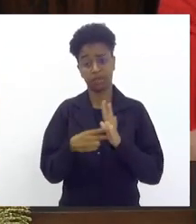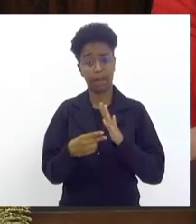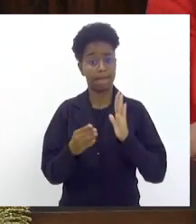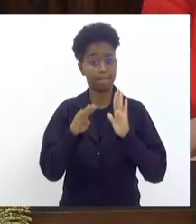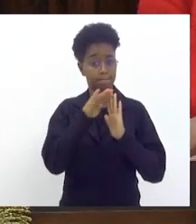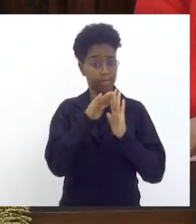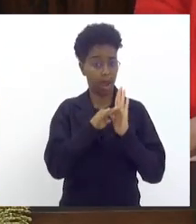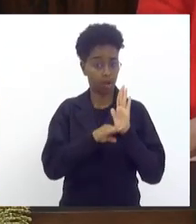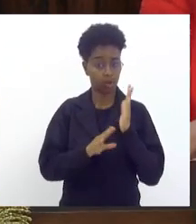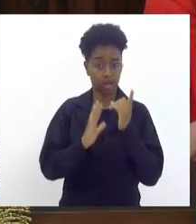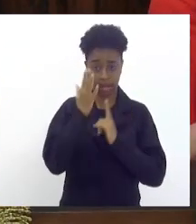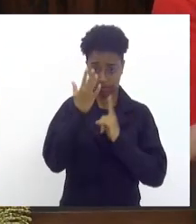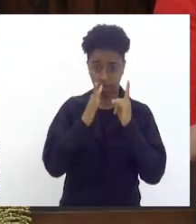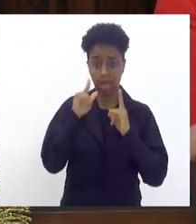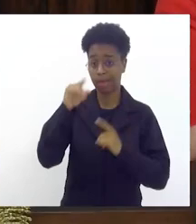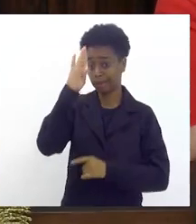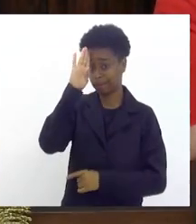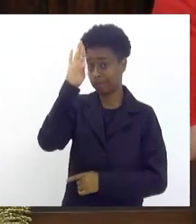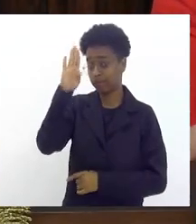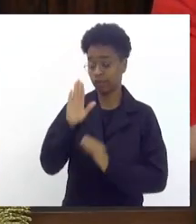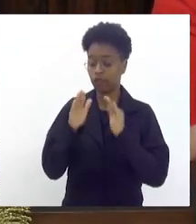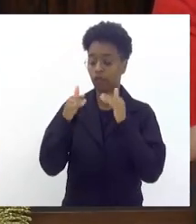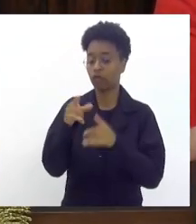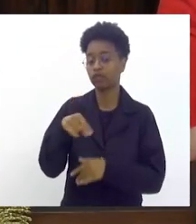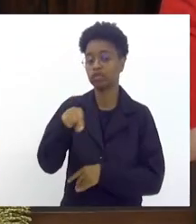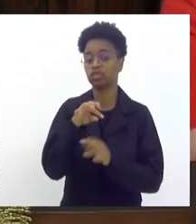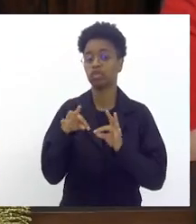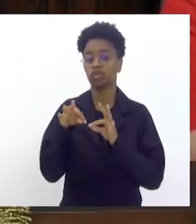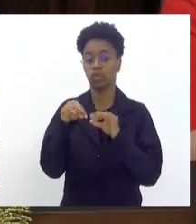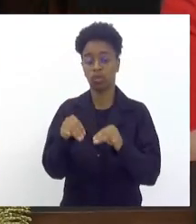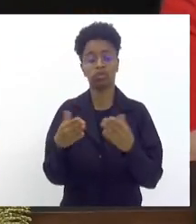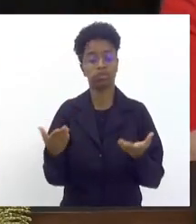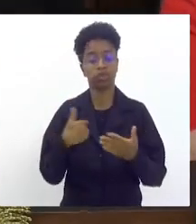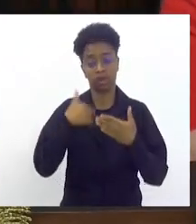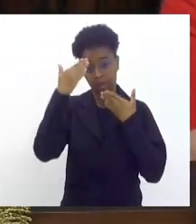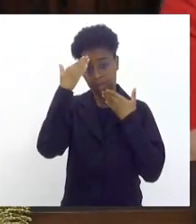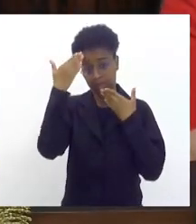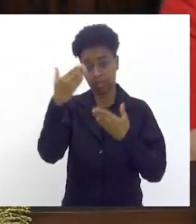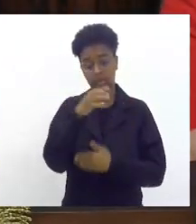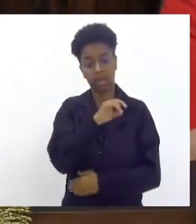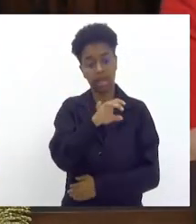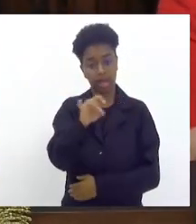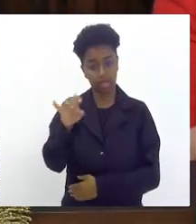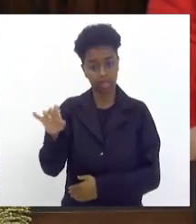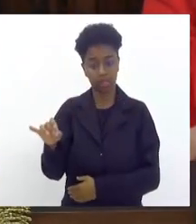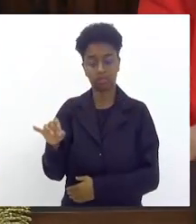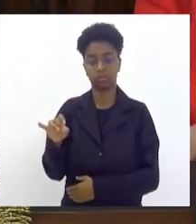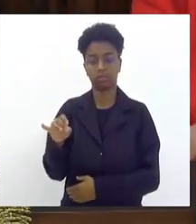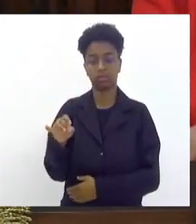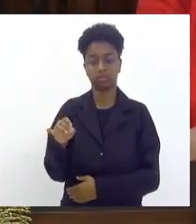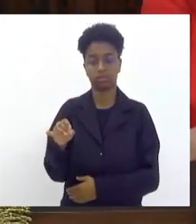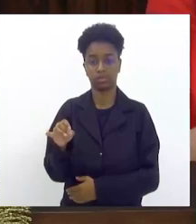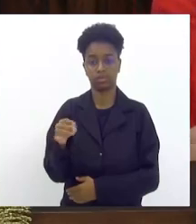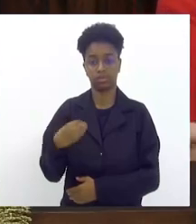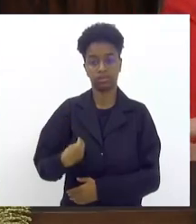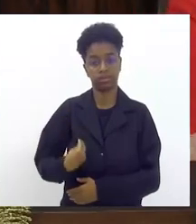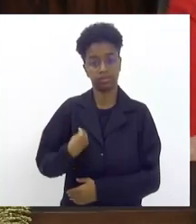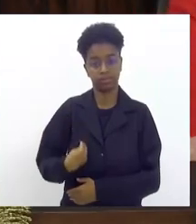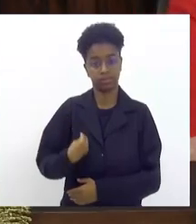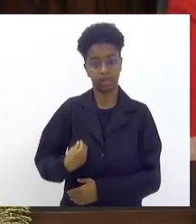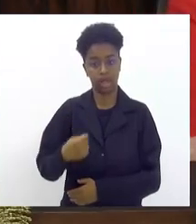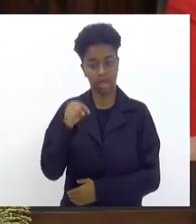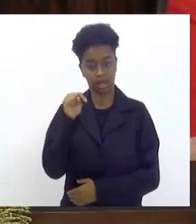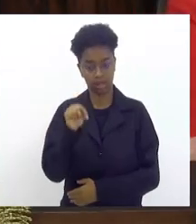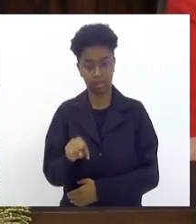é prioridade de todos aqui presentes e eu quero agradecer a cada um e a cada uma que estão participando